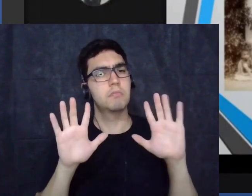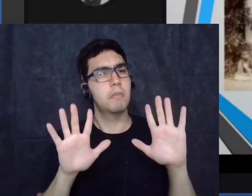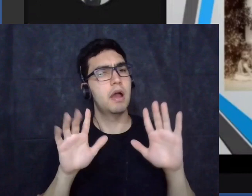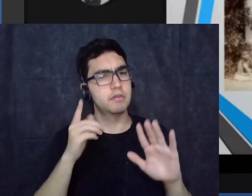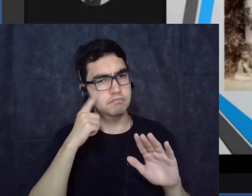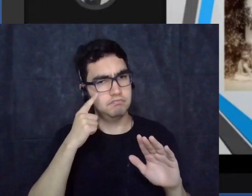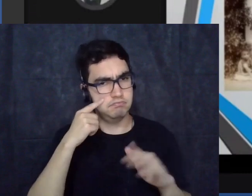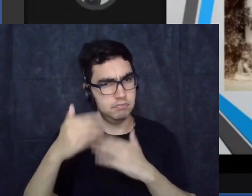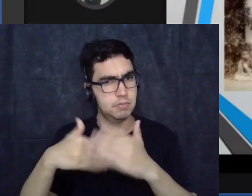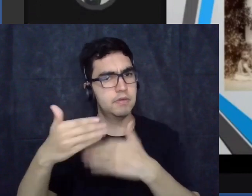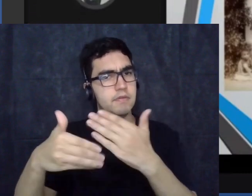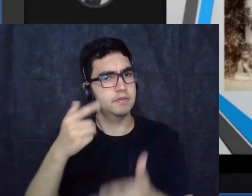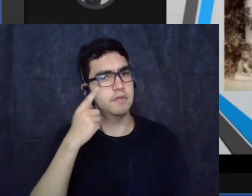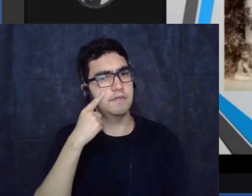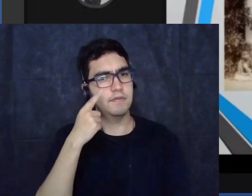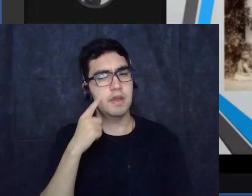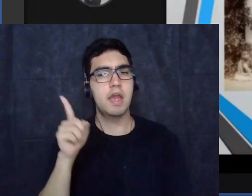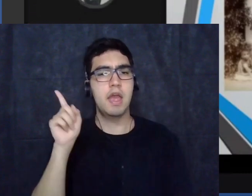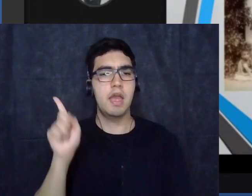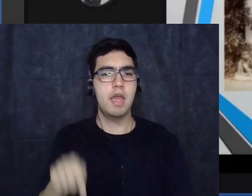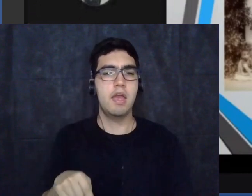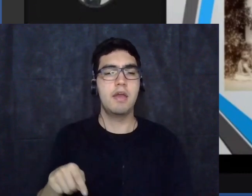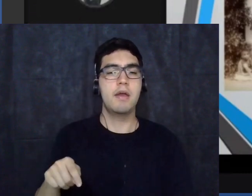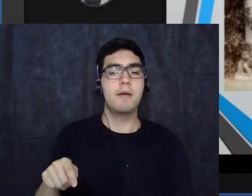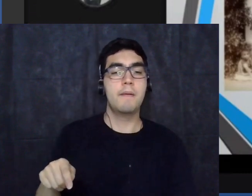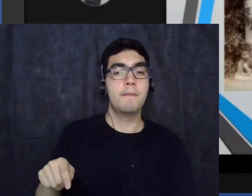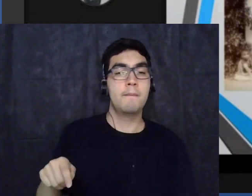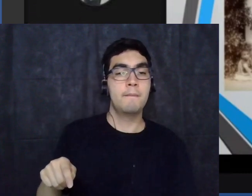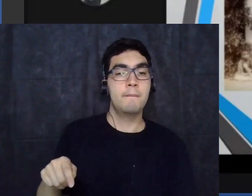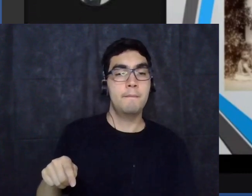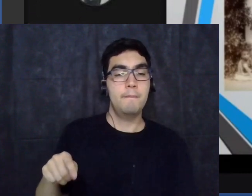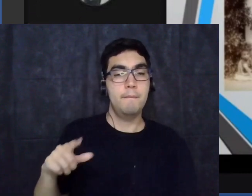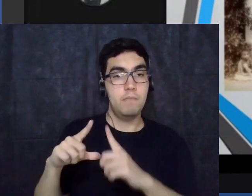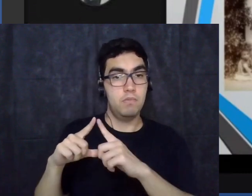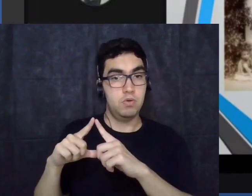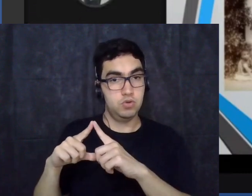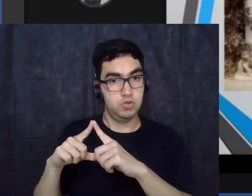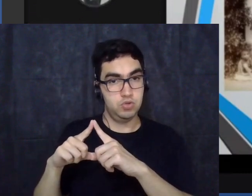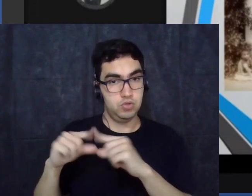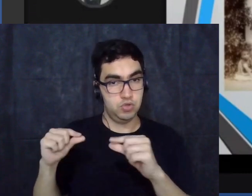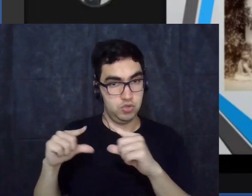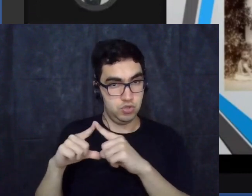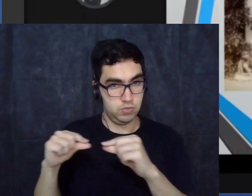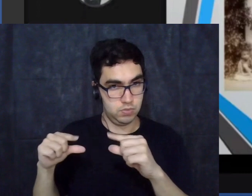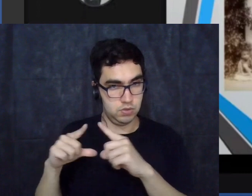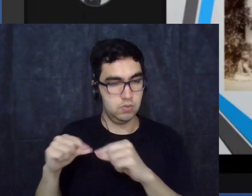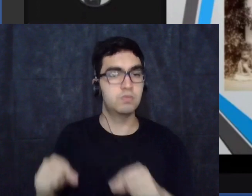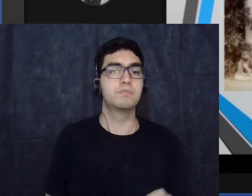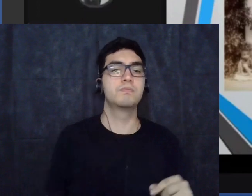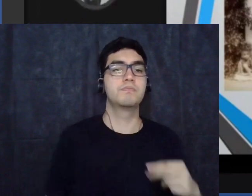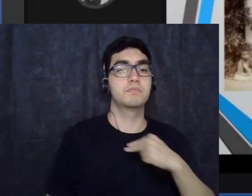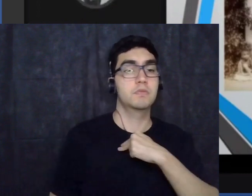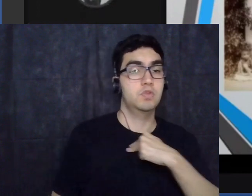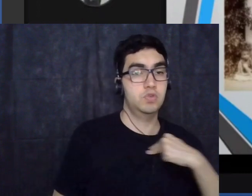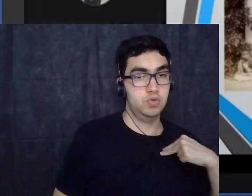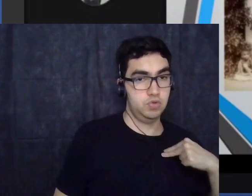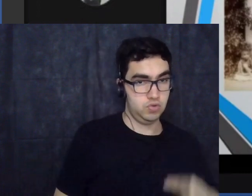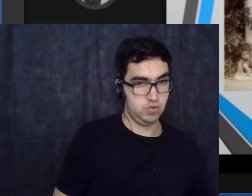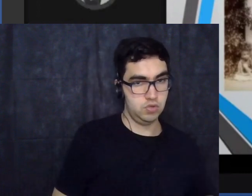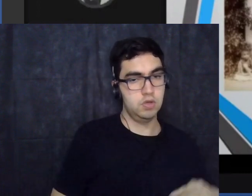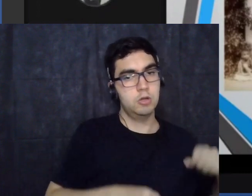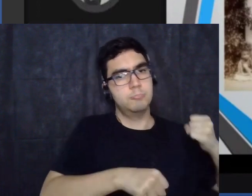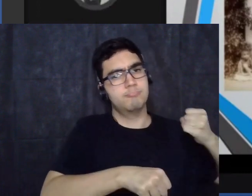é a invasão japonesa da China que essas cenas que vocês estão vendo